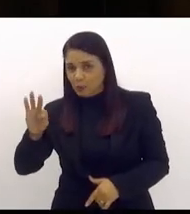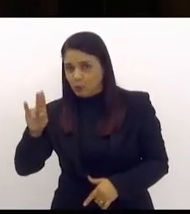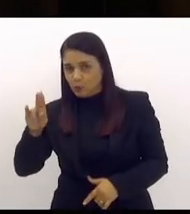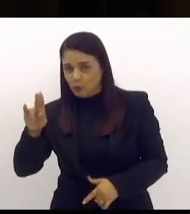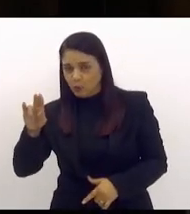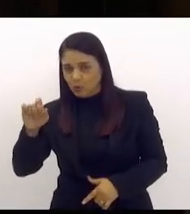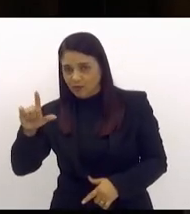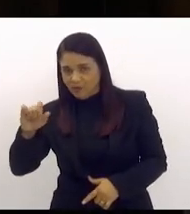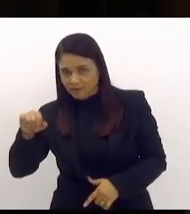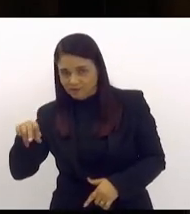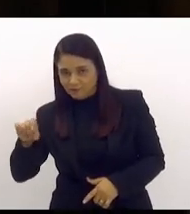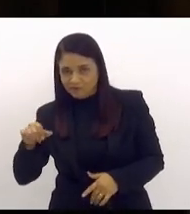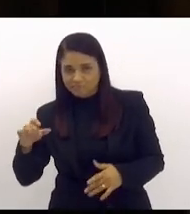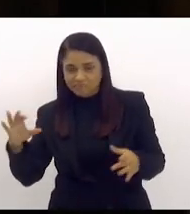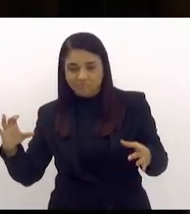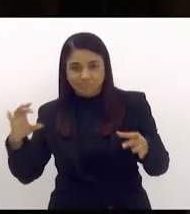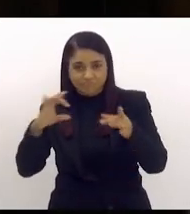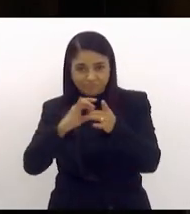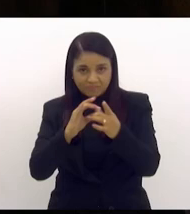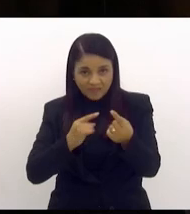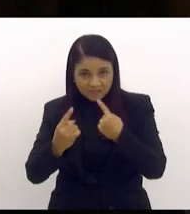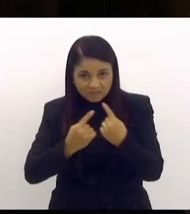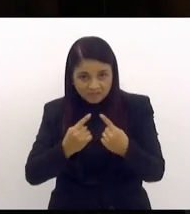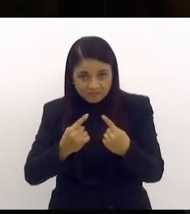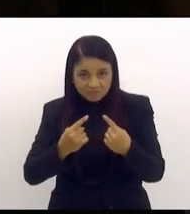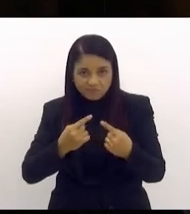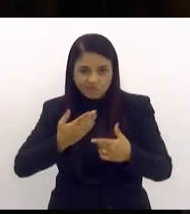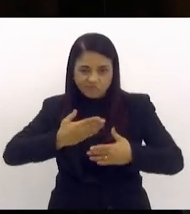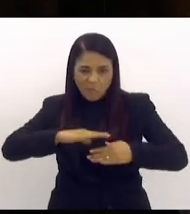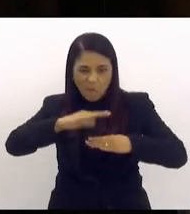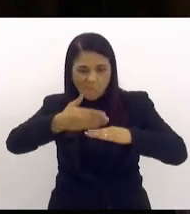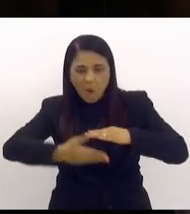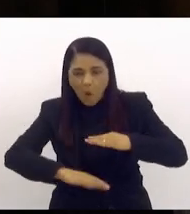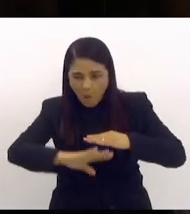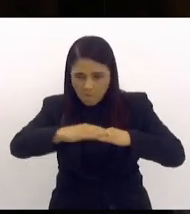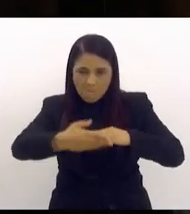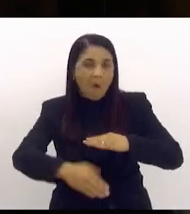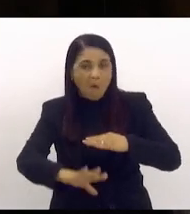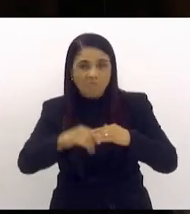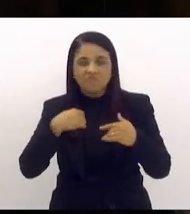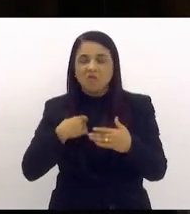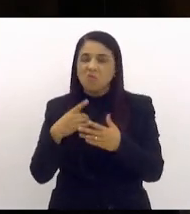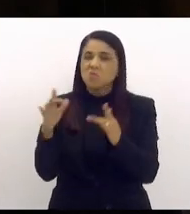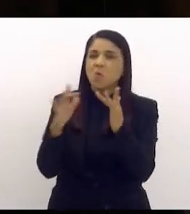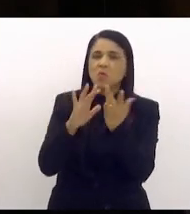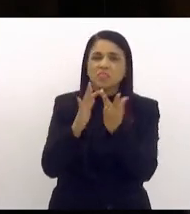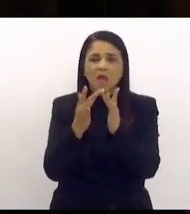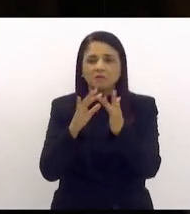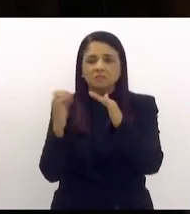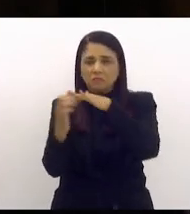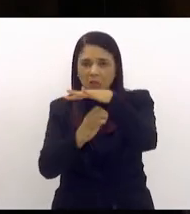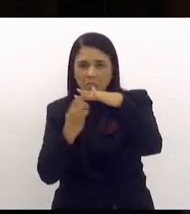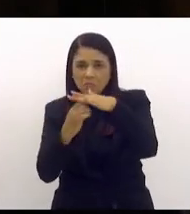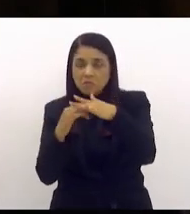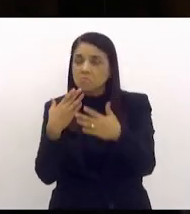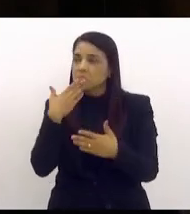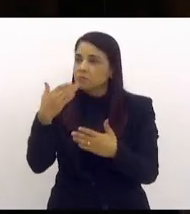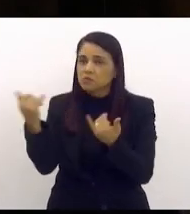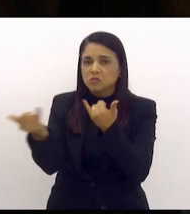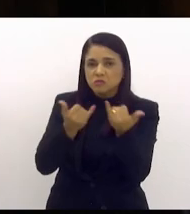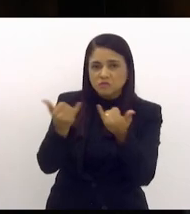fiz o contato com a empresa Pena Pran pedindo informação